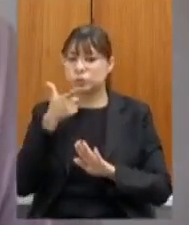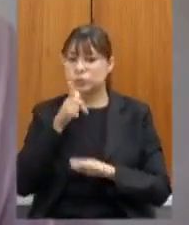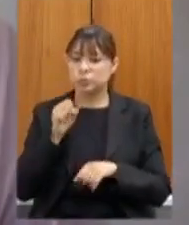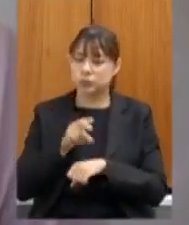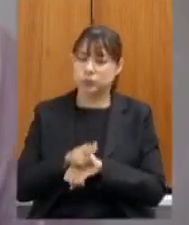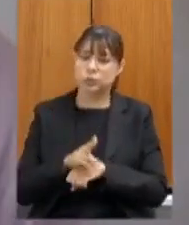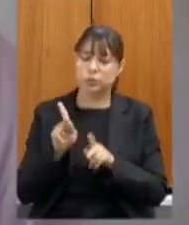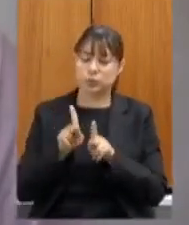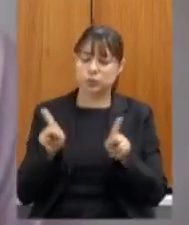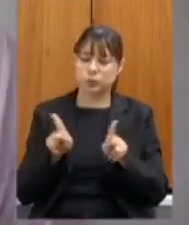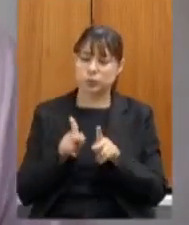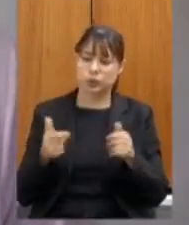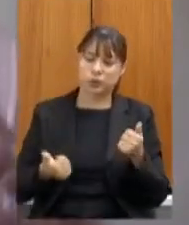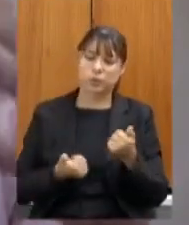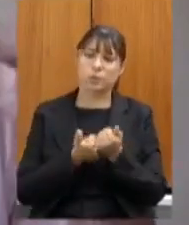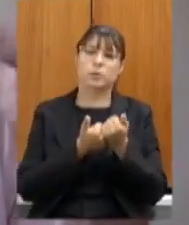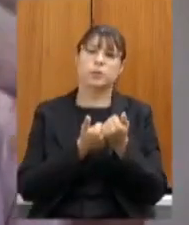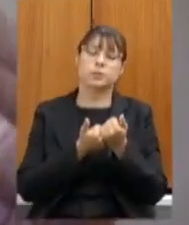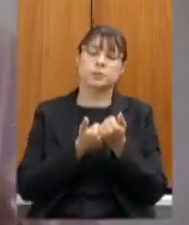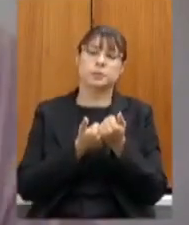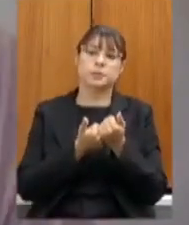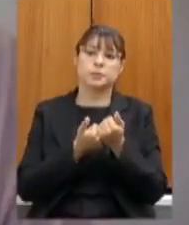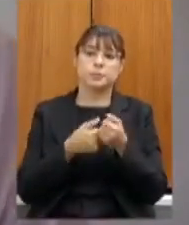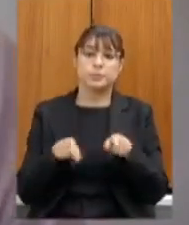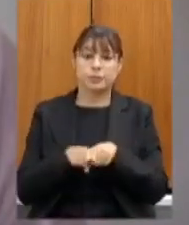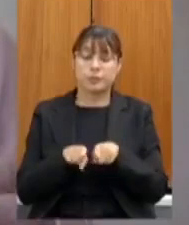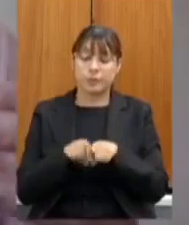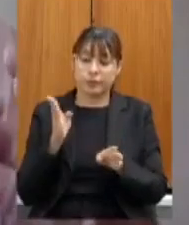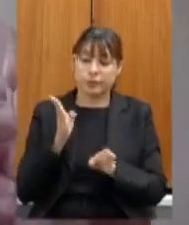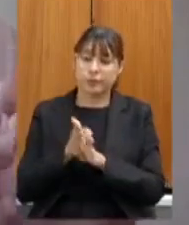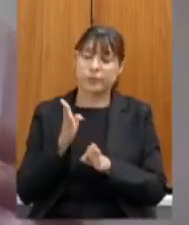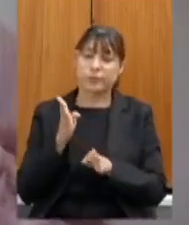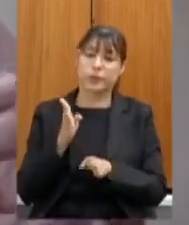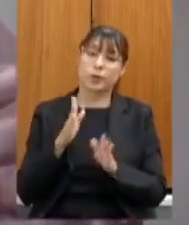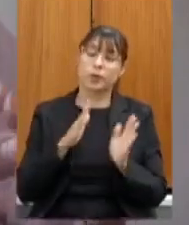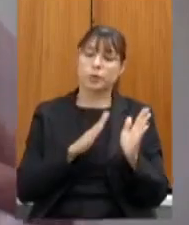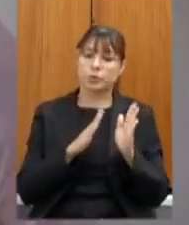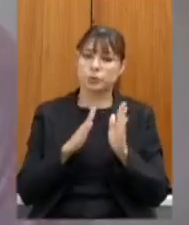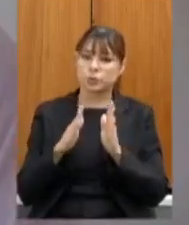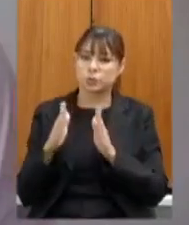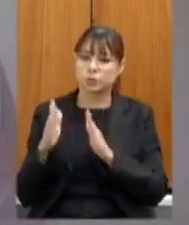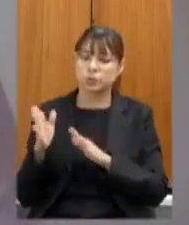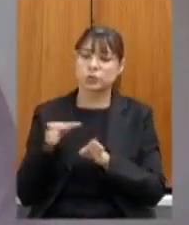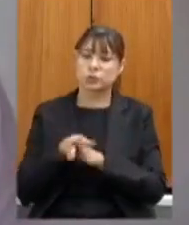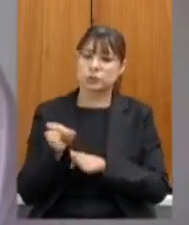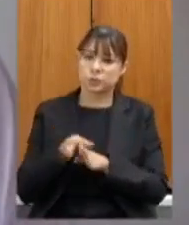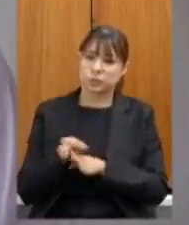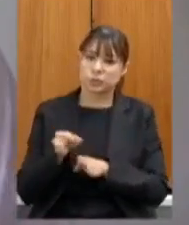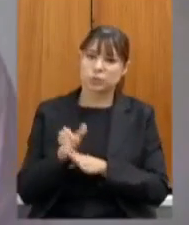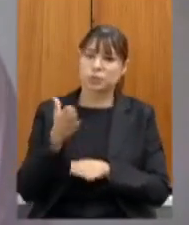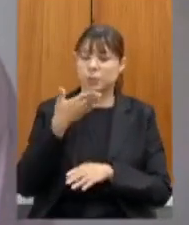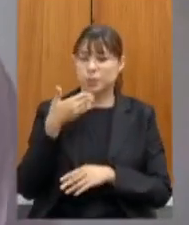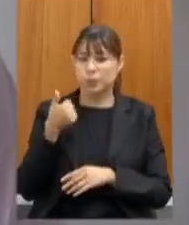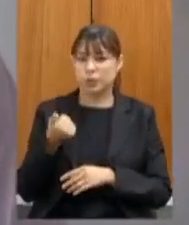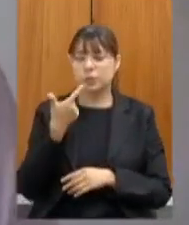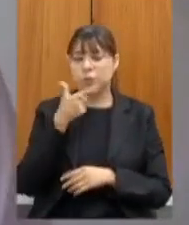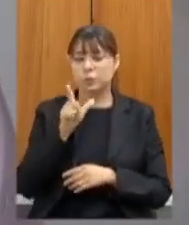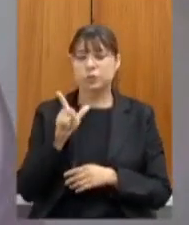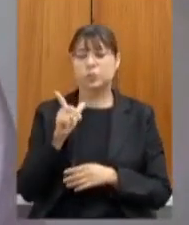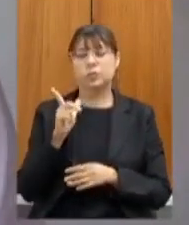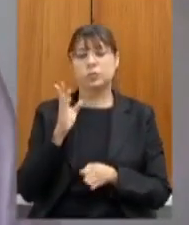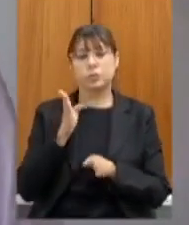dos professores de apoio conseguimos fazer um processo orientativo melhor para a identificação